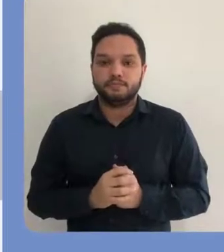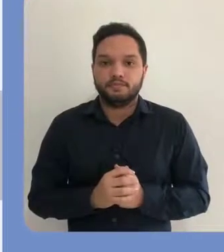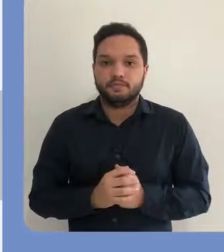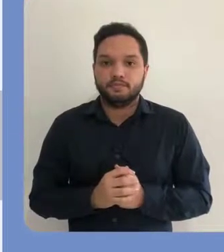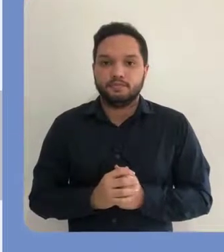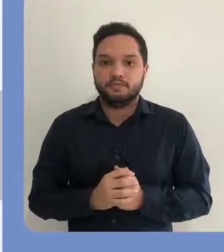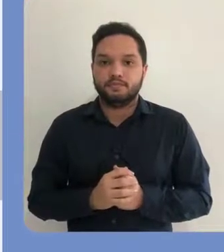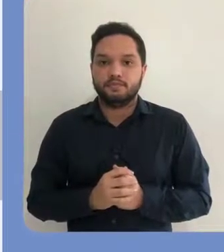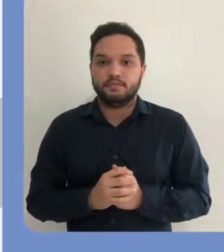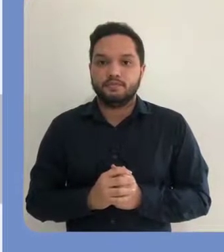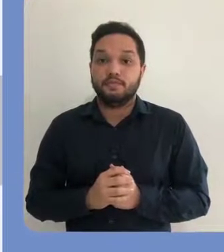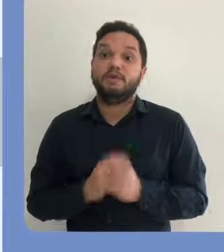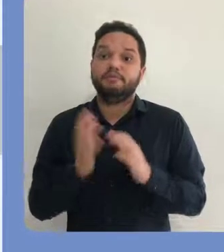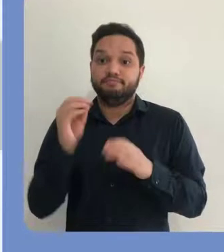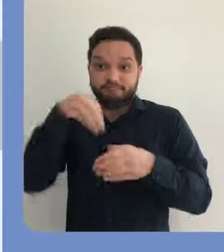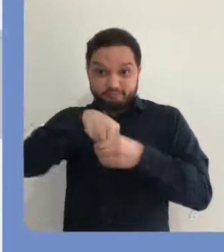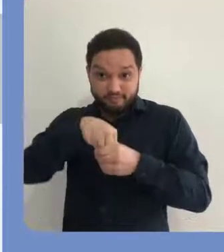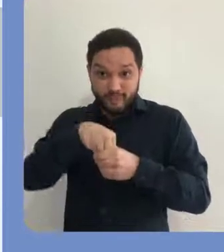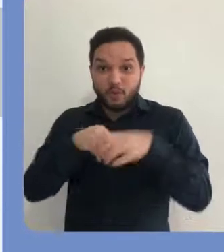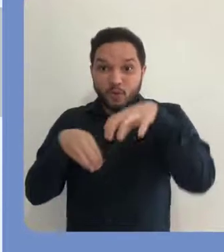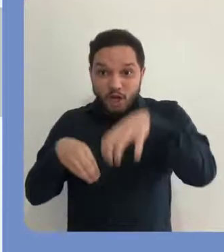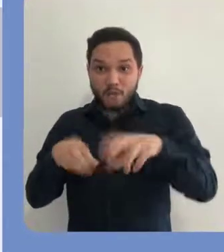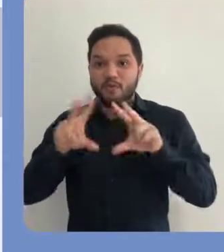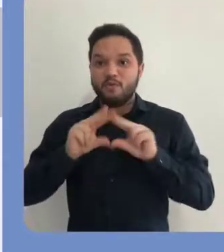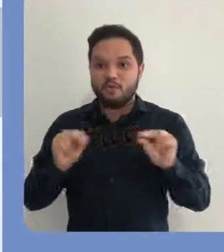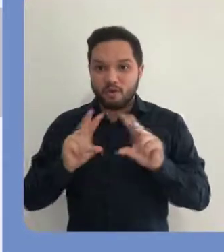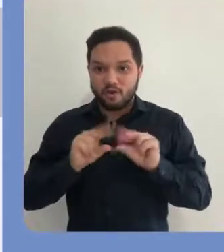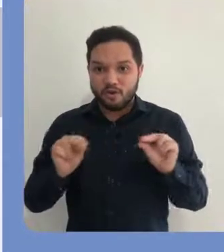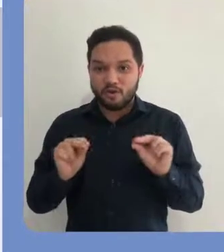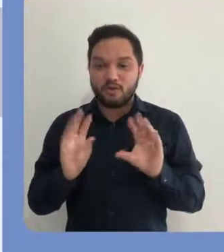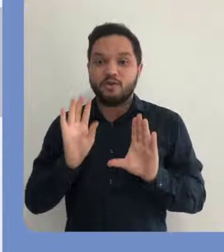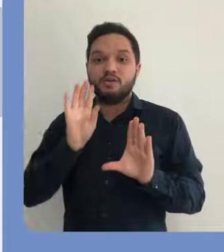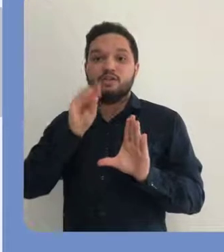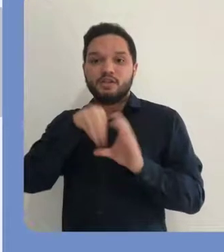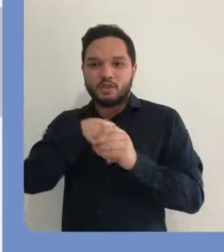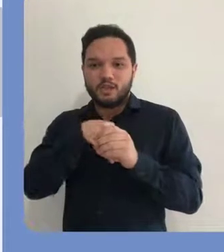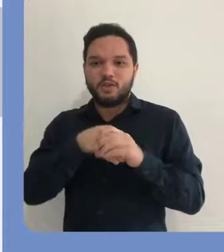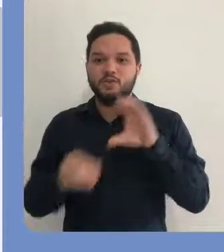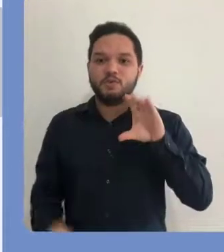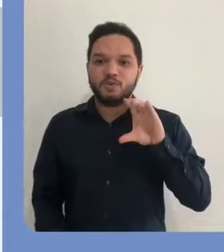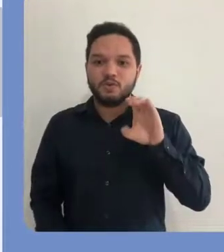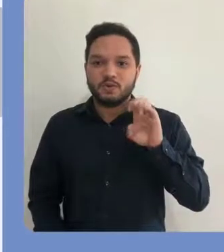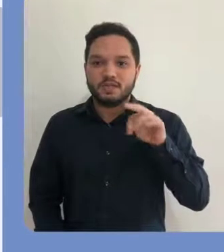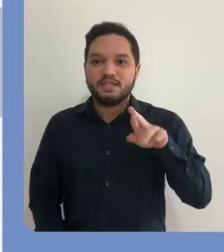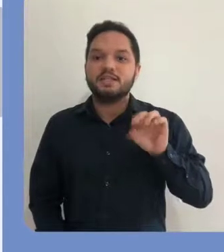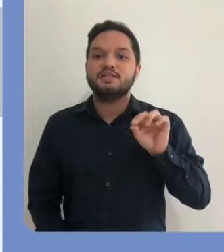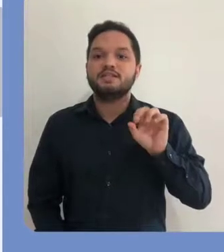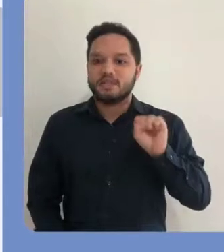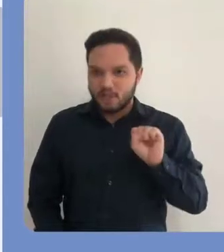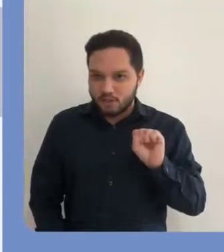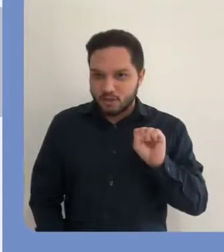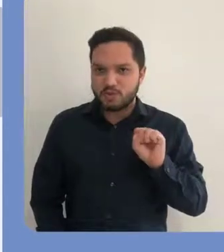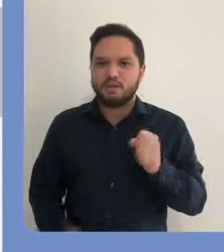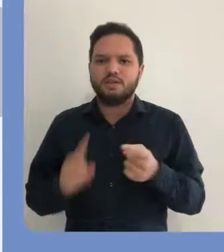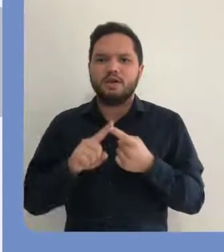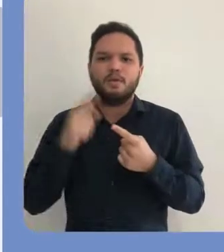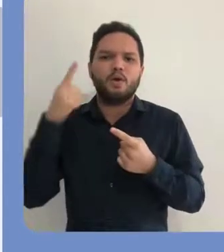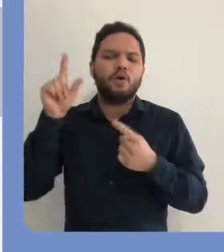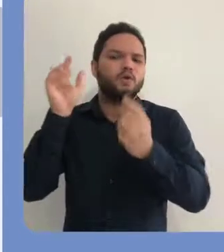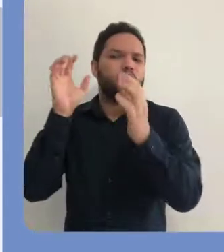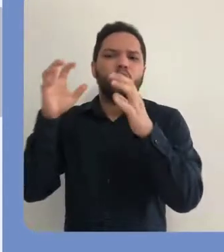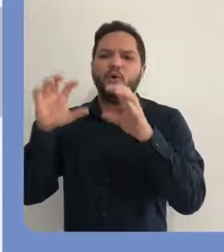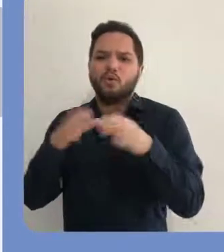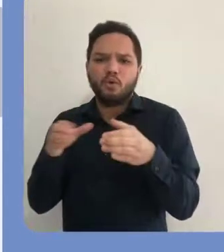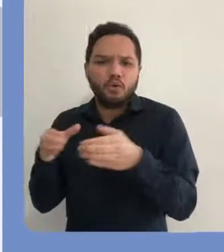submissões recentes. Então, a subcomunidade Campus Florianópolis está organizada nos